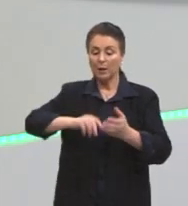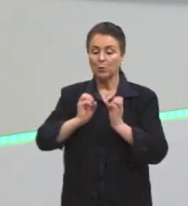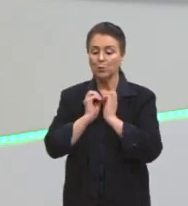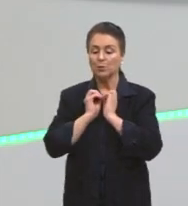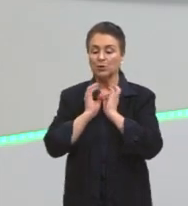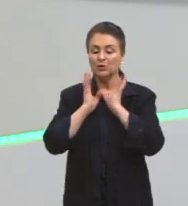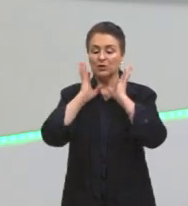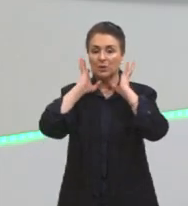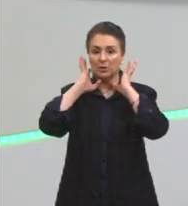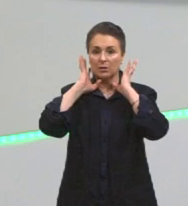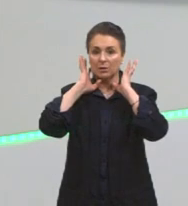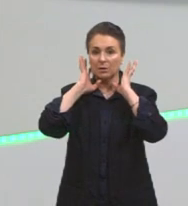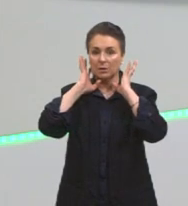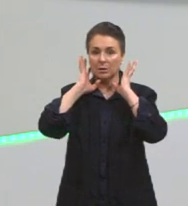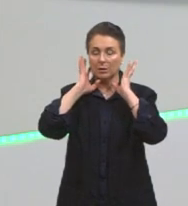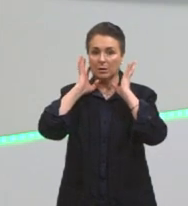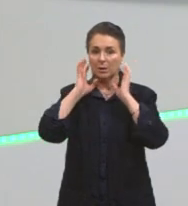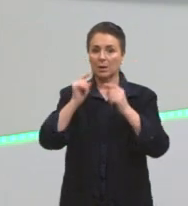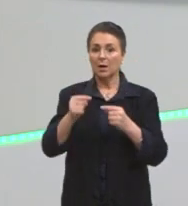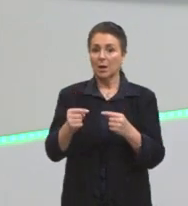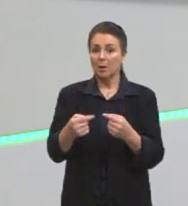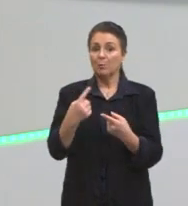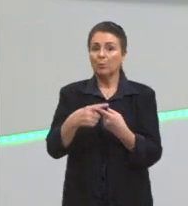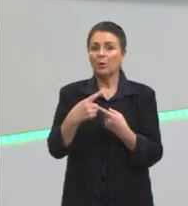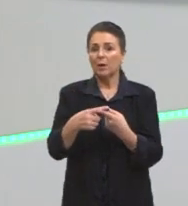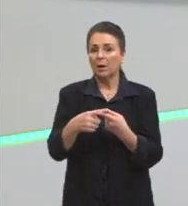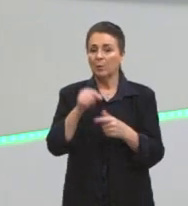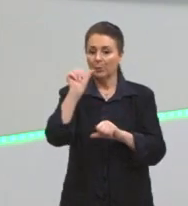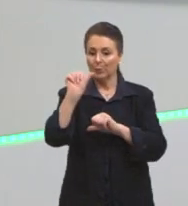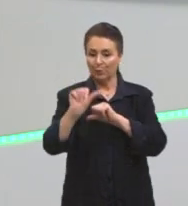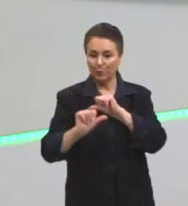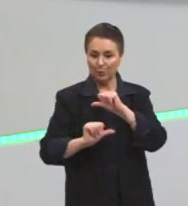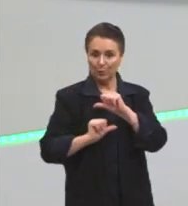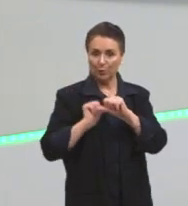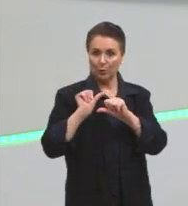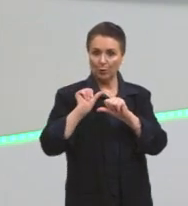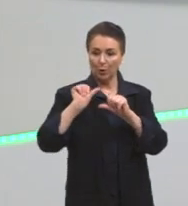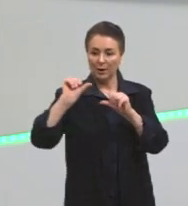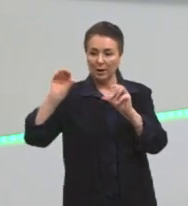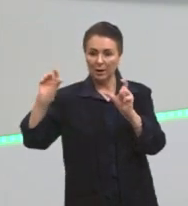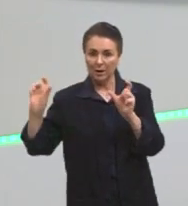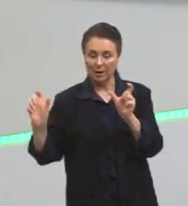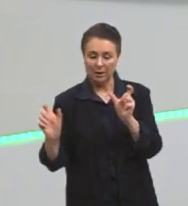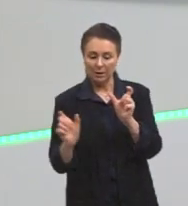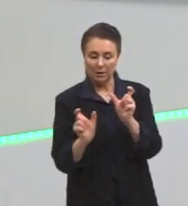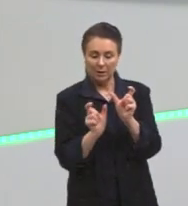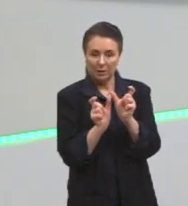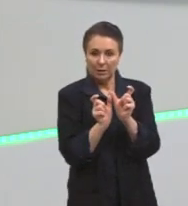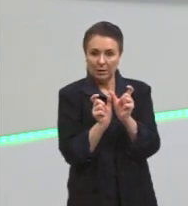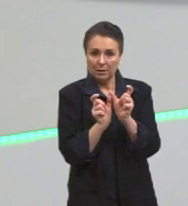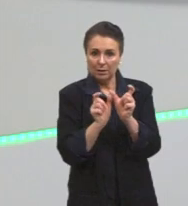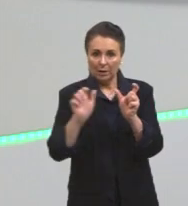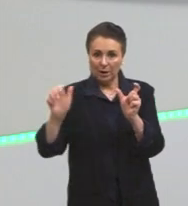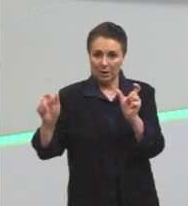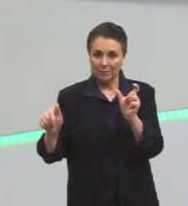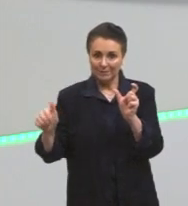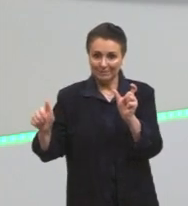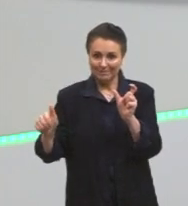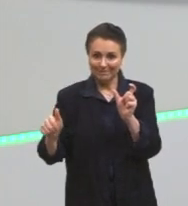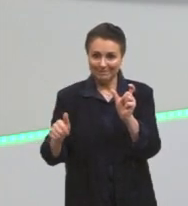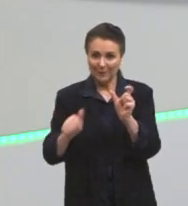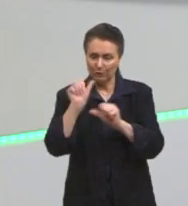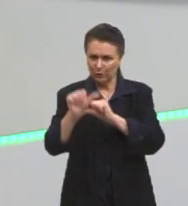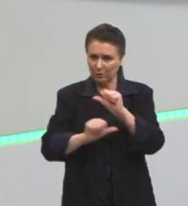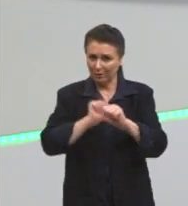e eu sou um shakespeareano porque eu me inspiro naquilo que eu li de shakespeare o eu vou fazer eu vou trocar